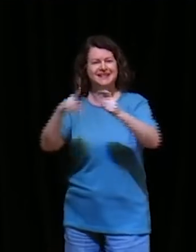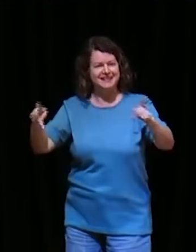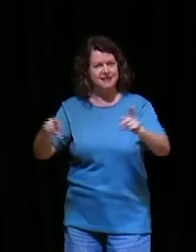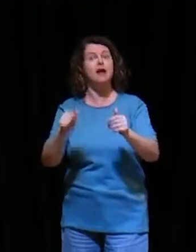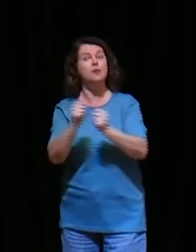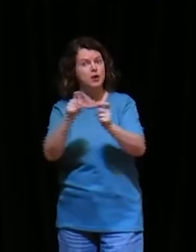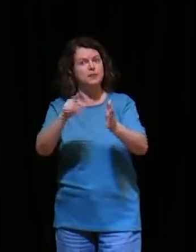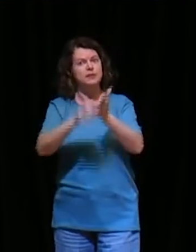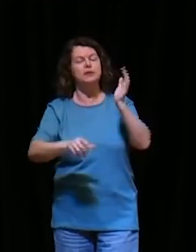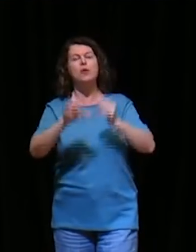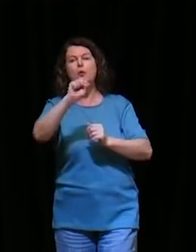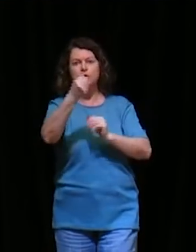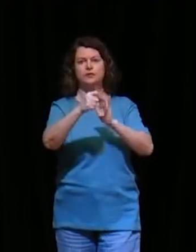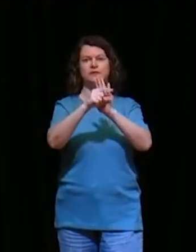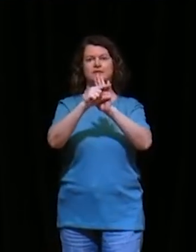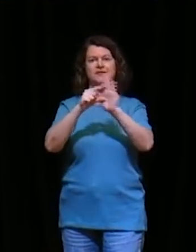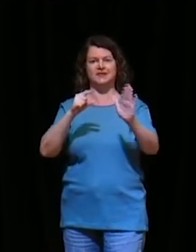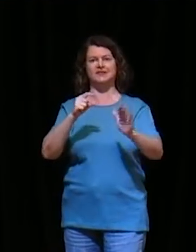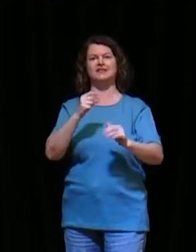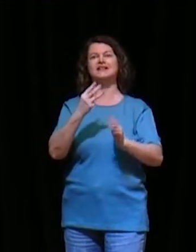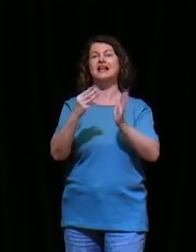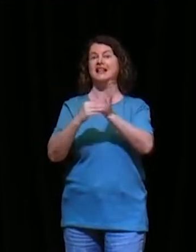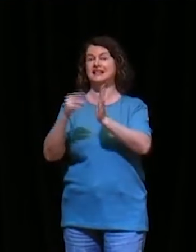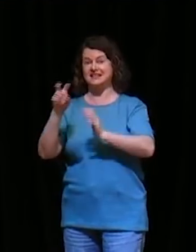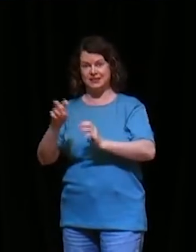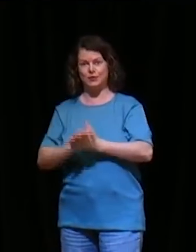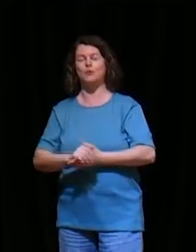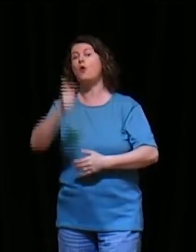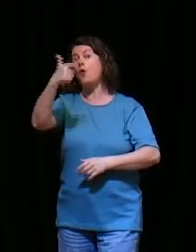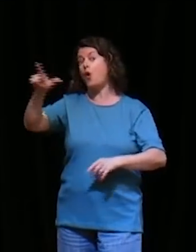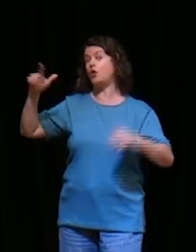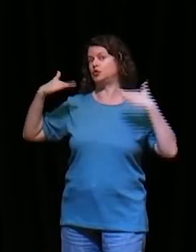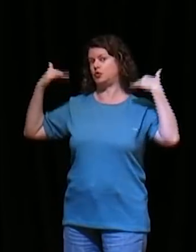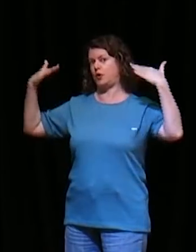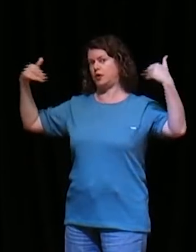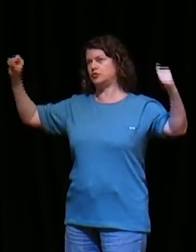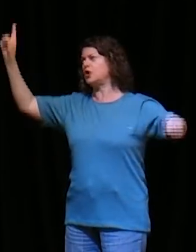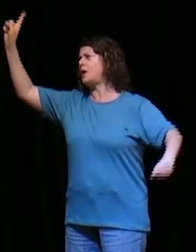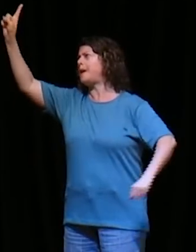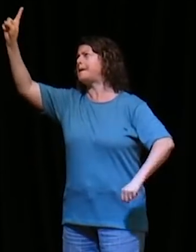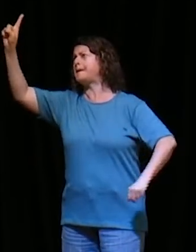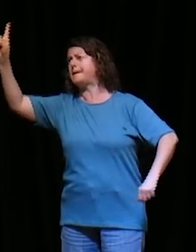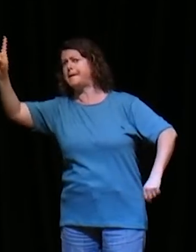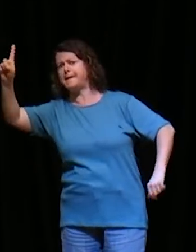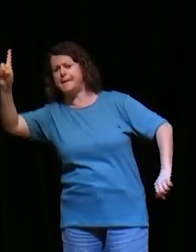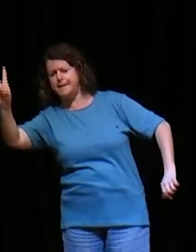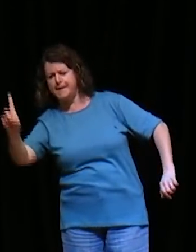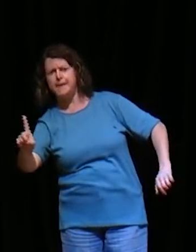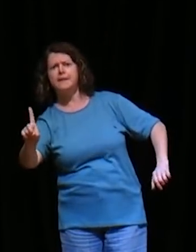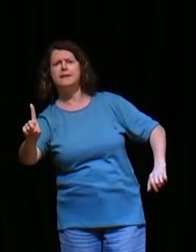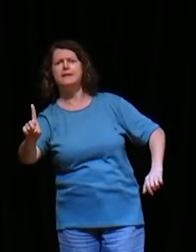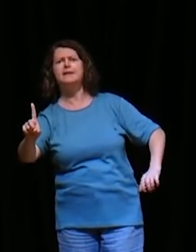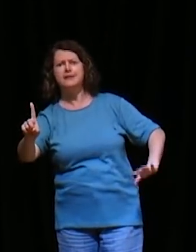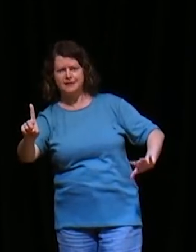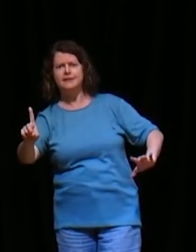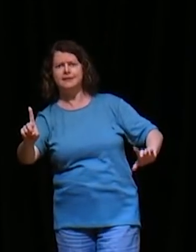8, 3, 5, e veio outro anjo, e pôs-se junto ao altar, tendo um incensário de ouro,